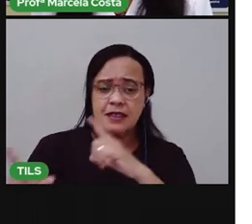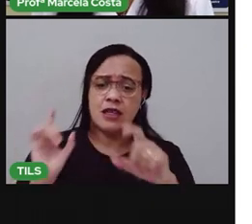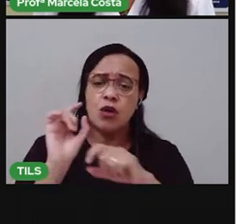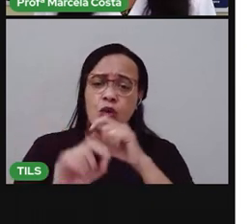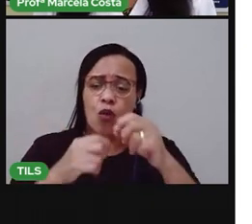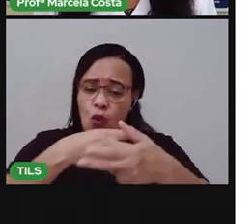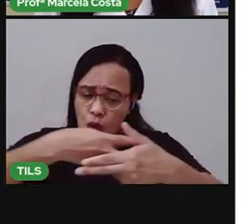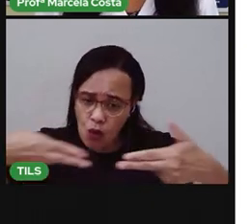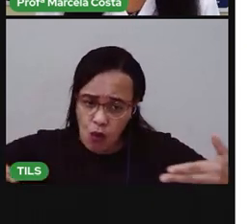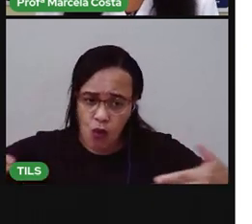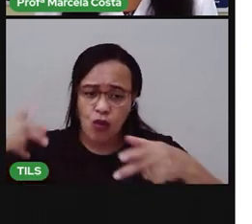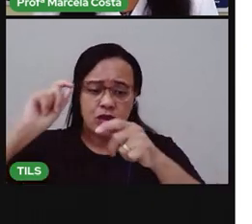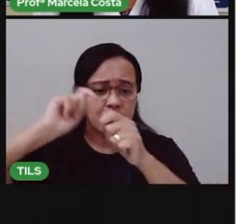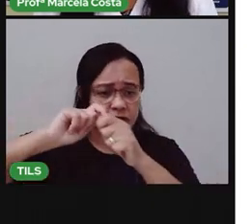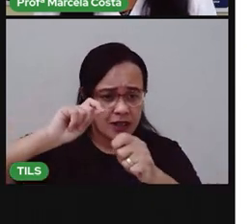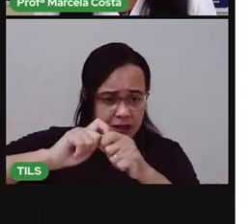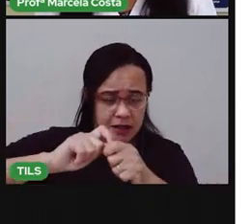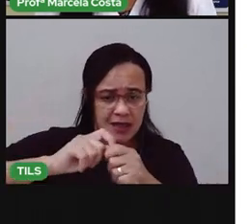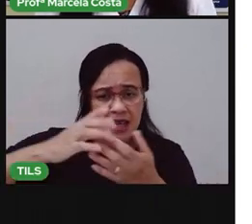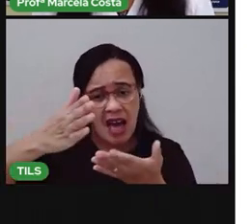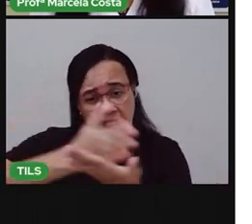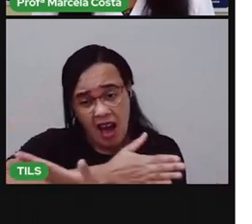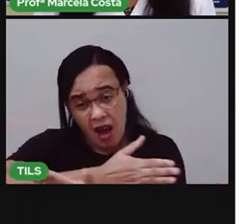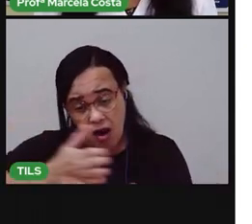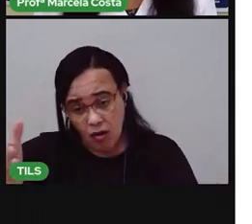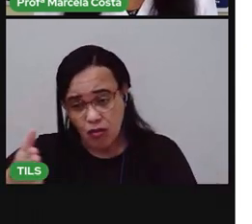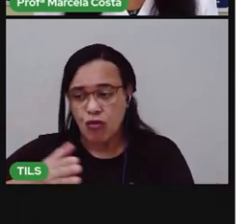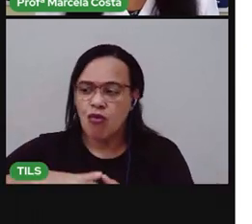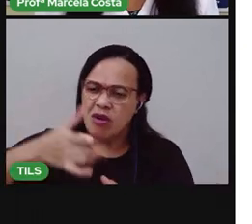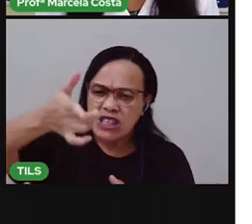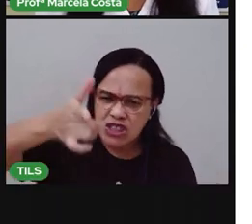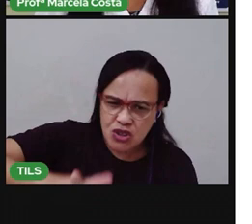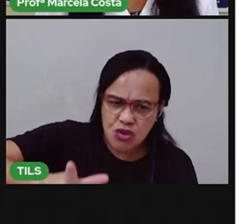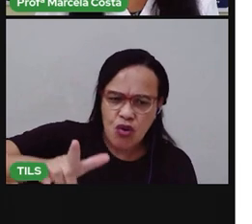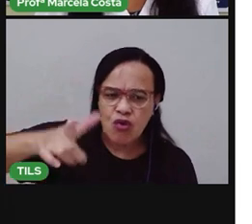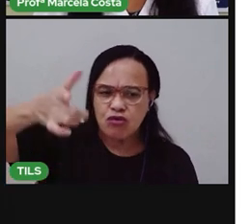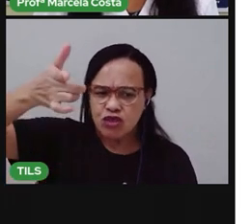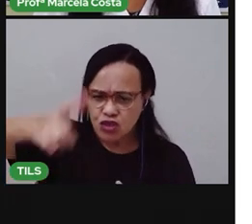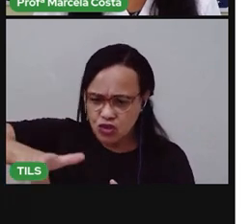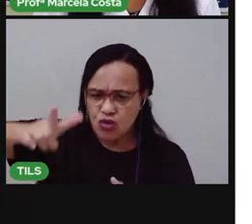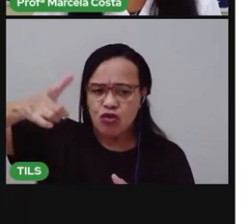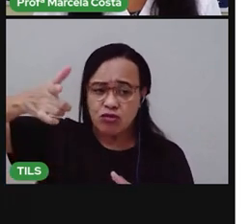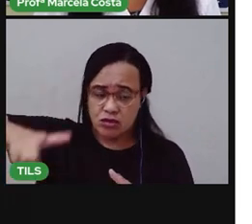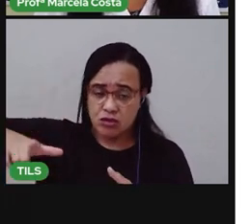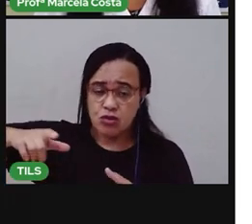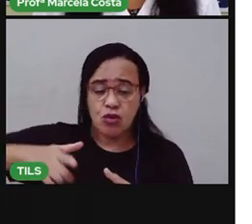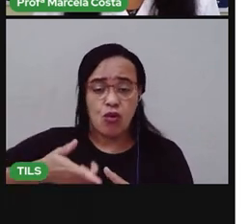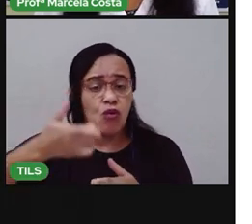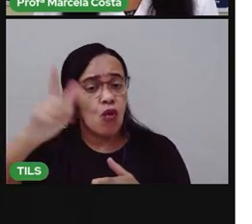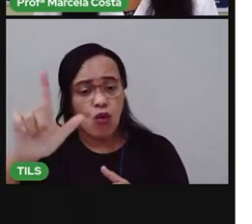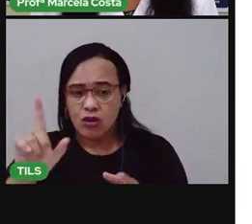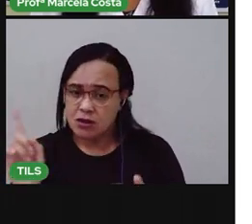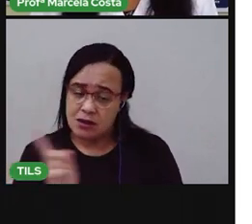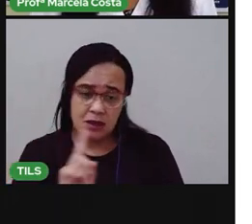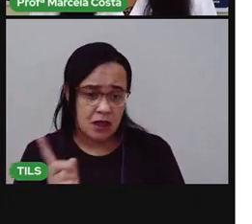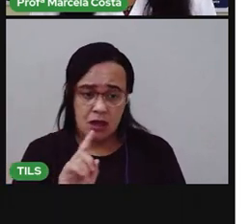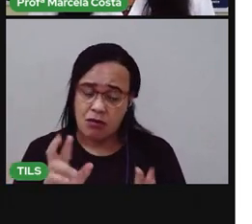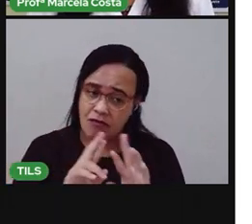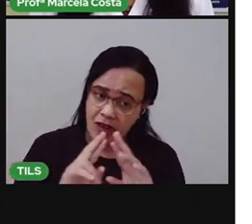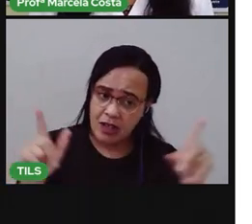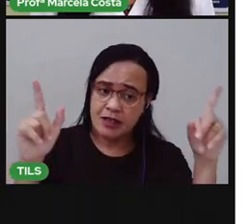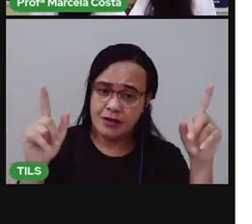gente faz. Algumas se repetem, outras não. Outras têm um horário para acontecer. Por exemplo,